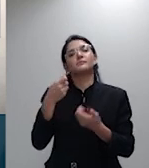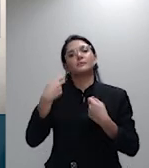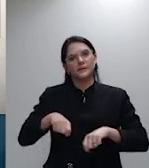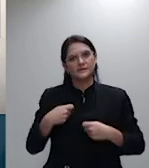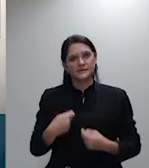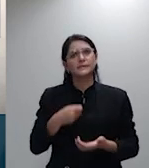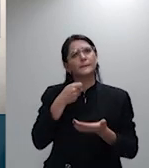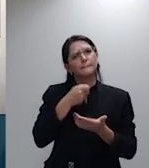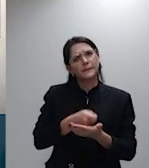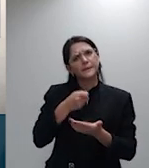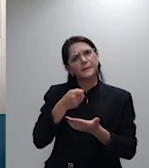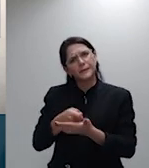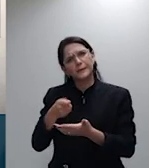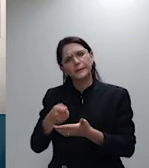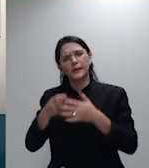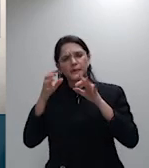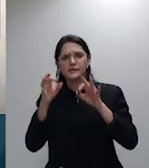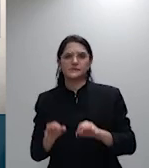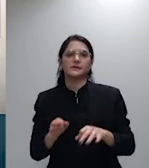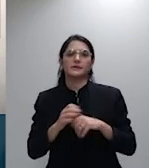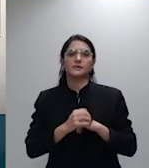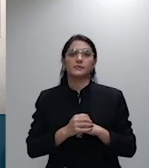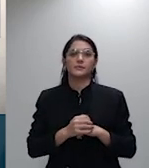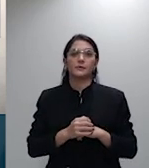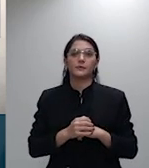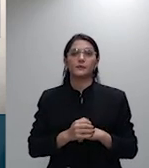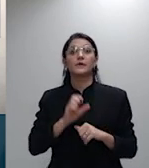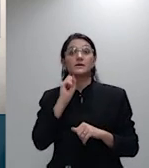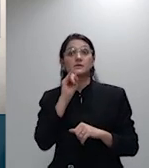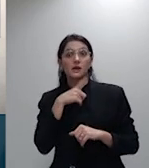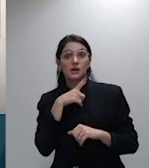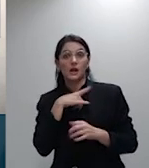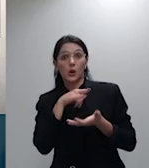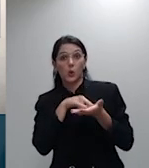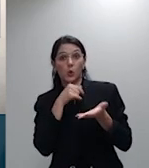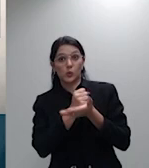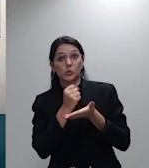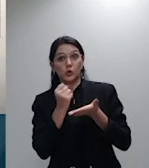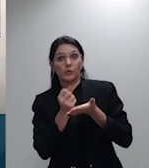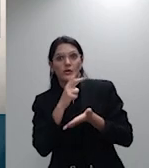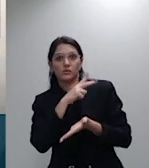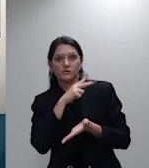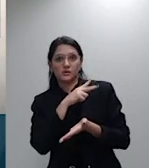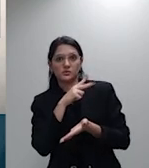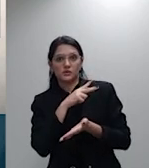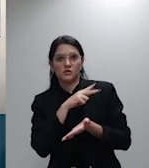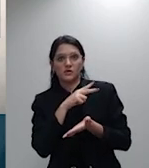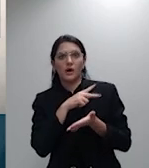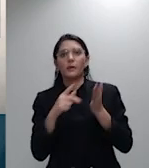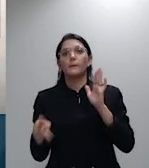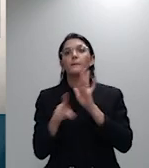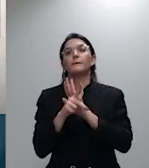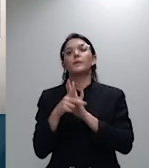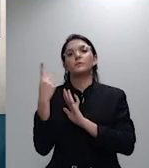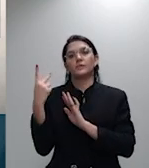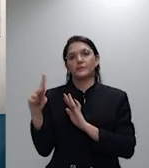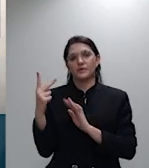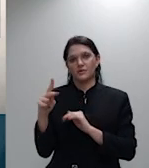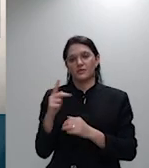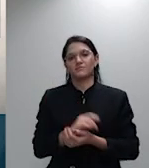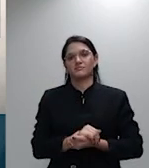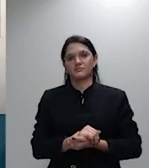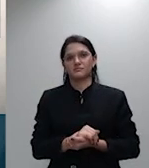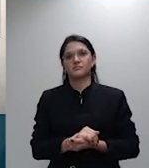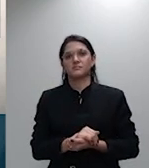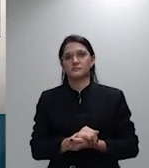crédito, veja-se que o documento particular é produzido e assinado exclusivamente pelo consumidor emitente, sem